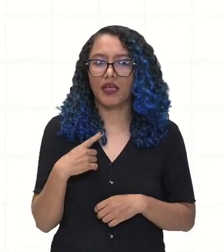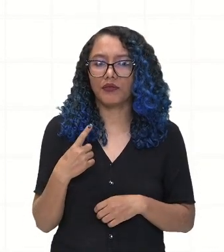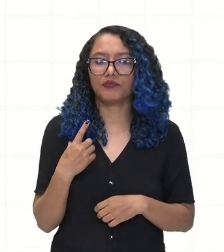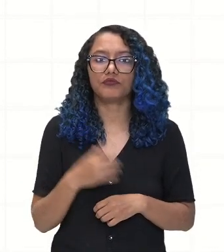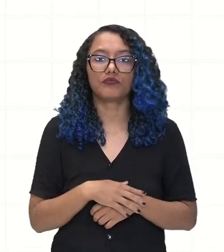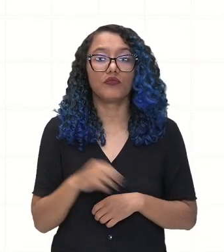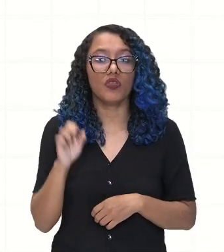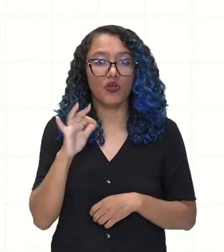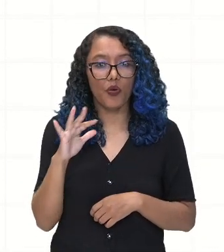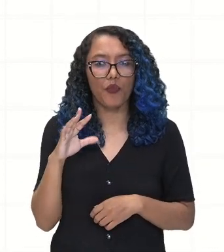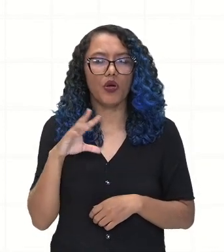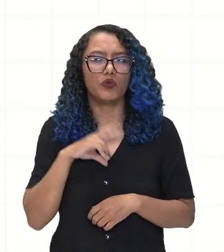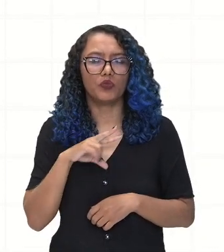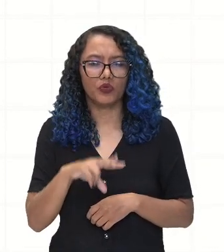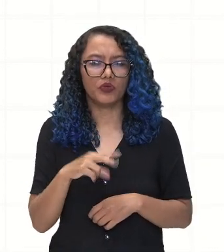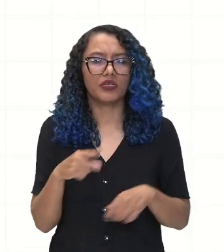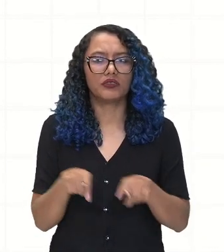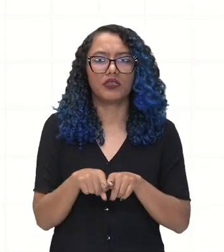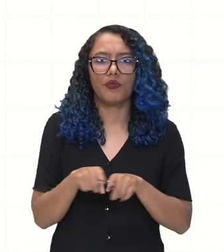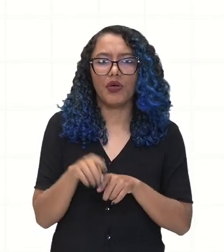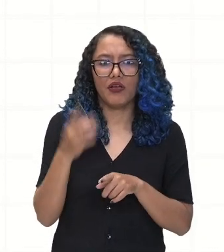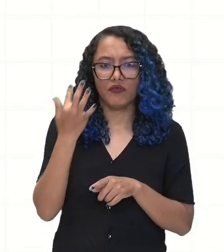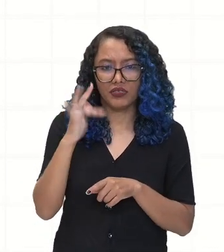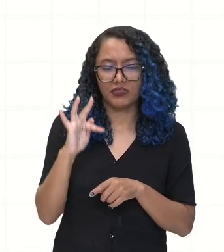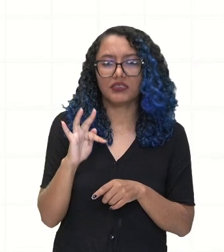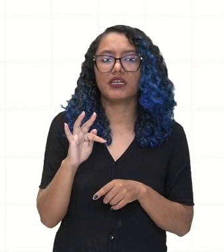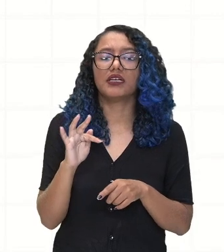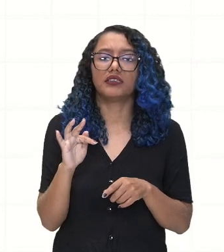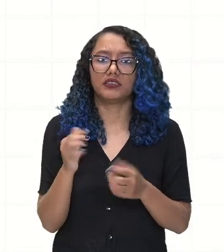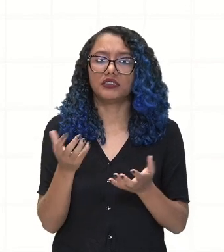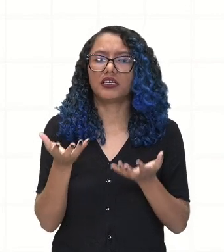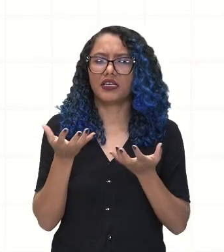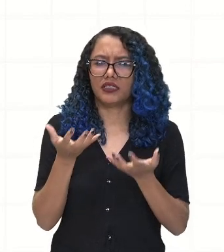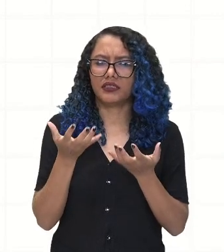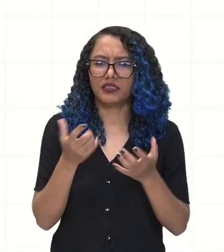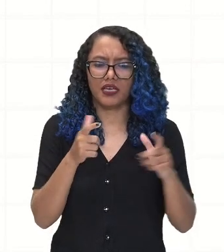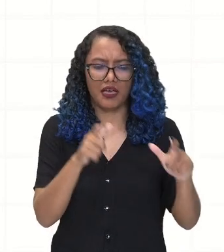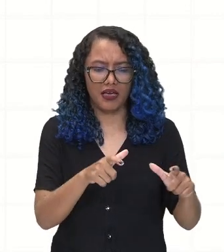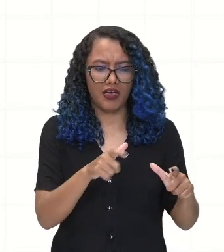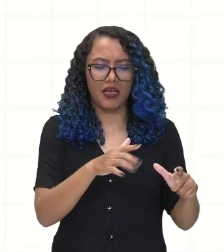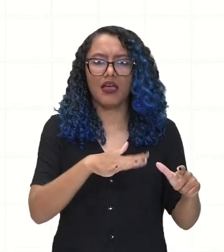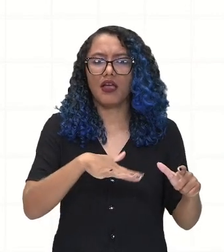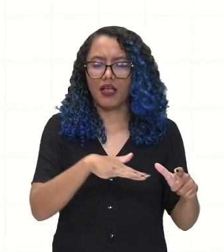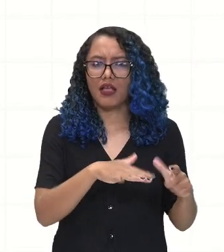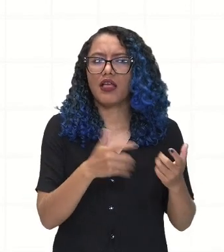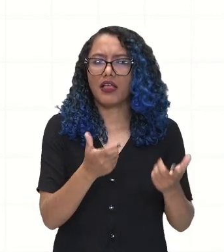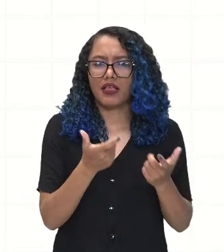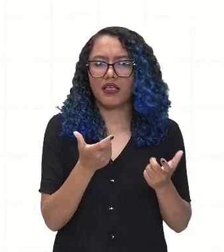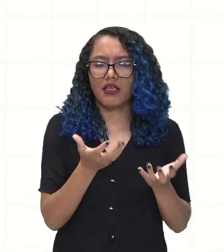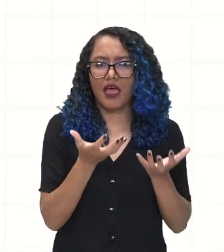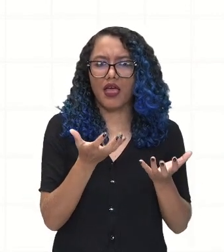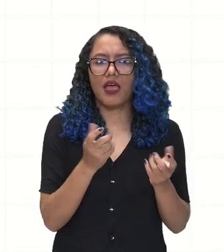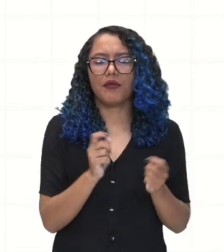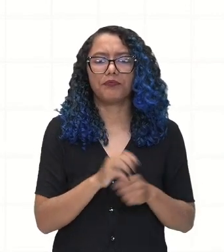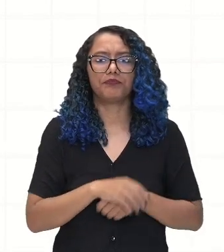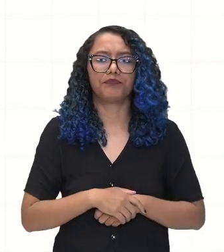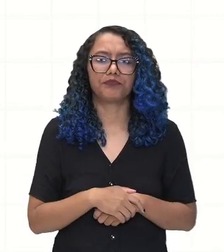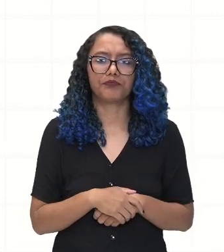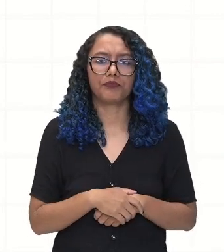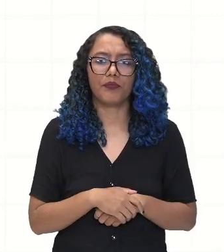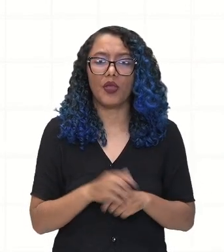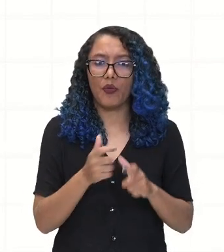portugueses e franceses, que também vão querer uma parte do território para poder aumentar seus domínios e algumas